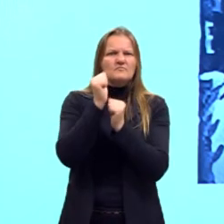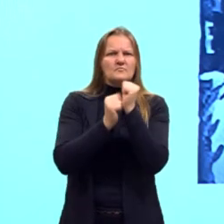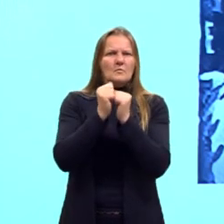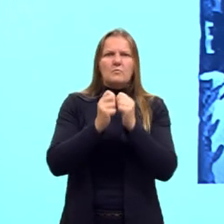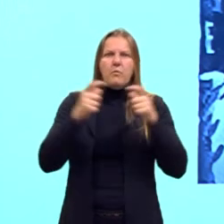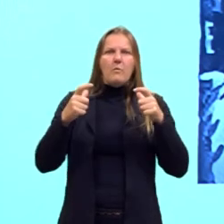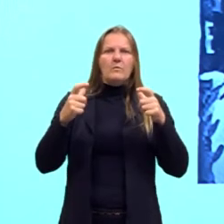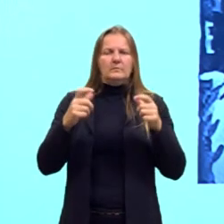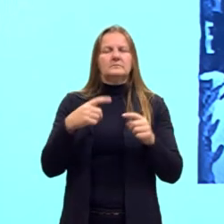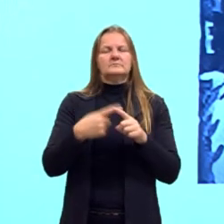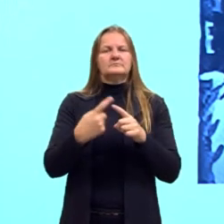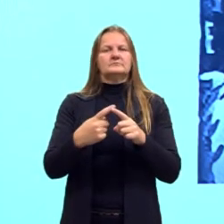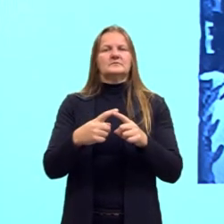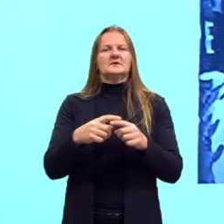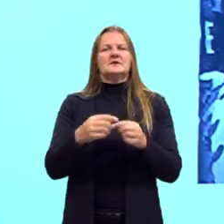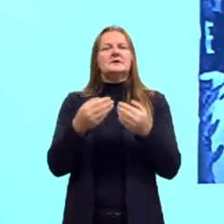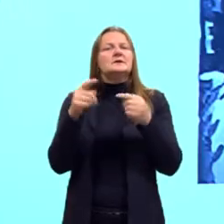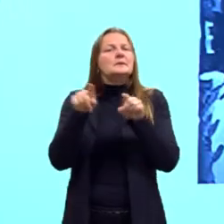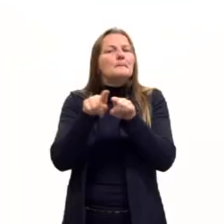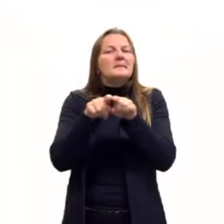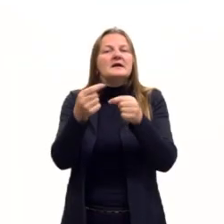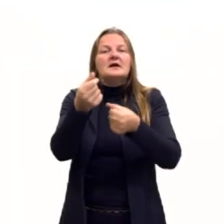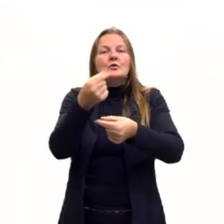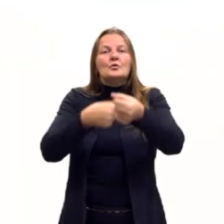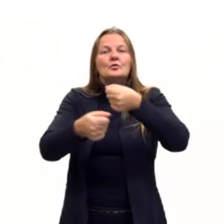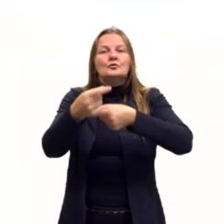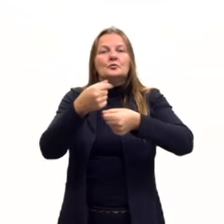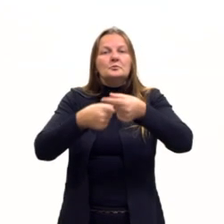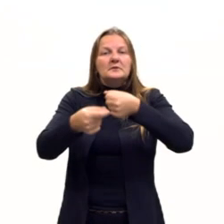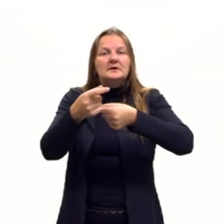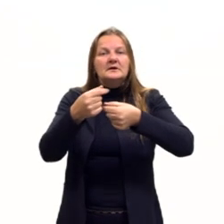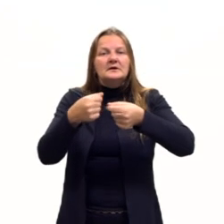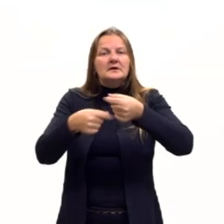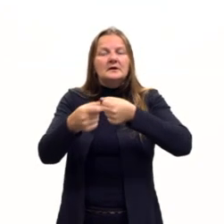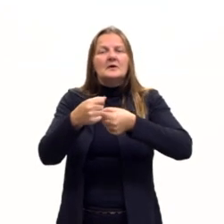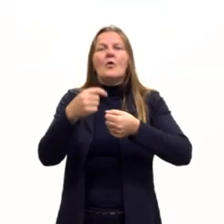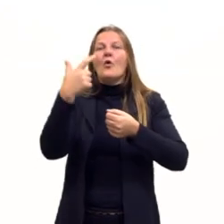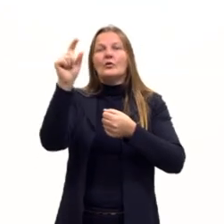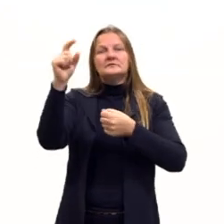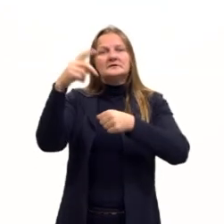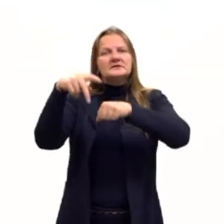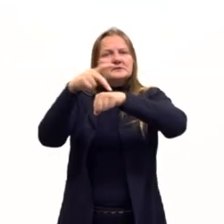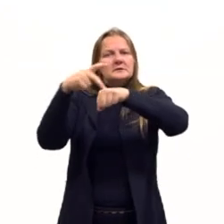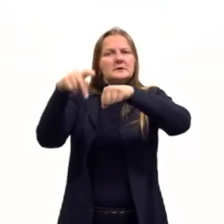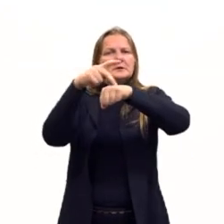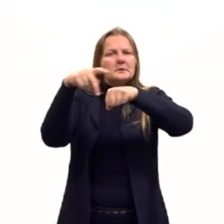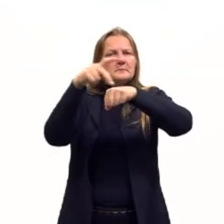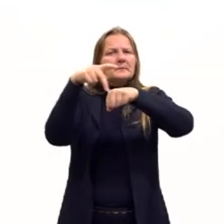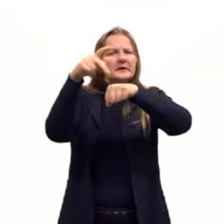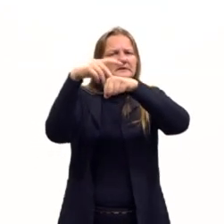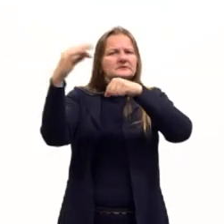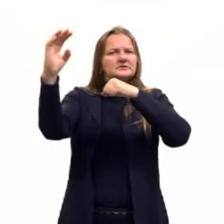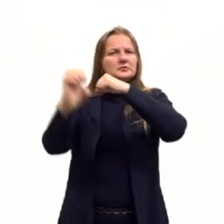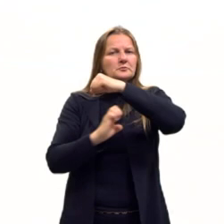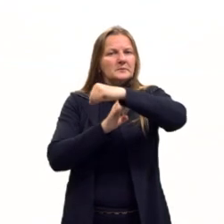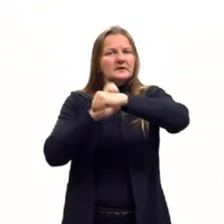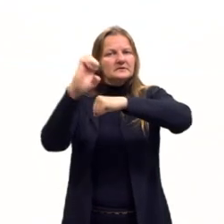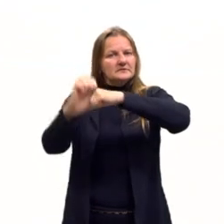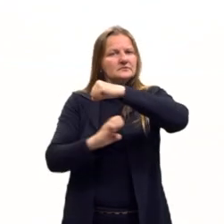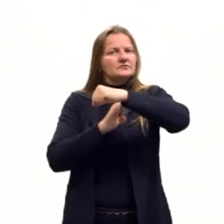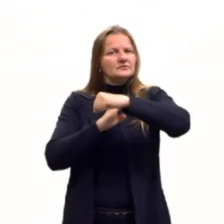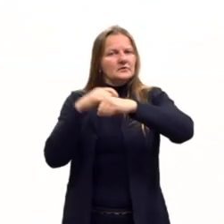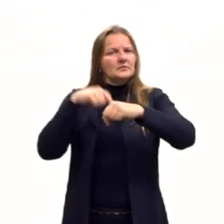abertura econômica, certo? Entrada, então, dessas grandes multinacionais aqui no Brasil. É a partir do período do Juscelino